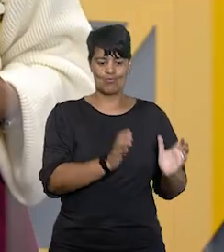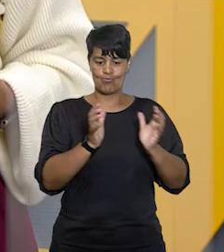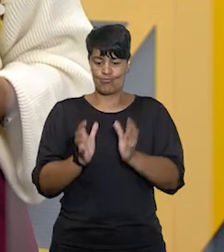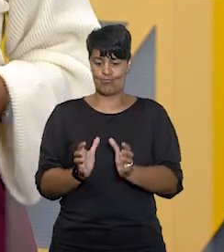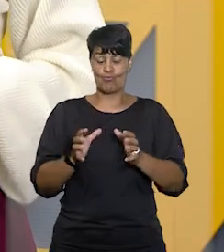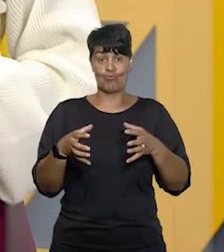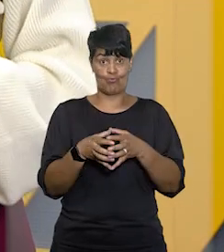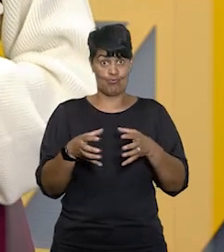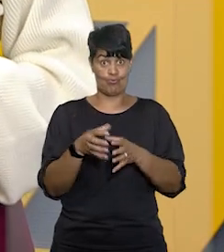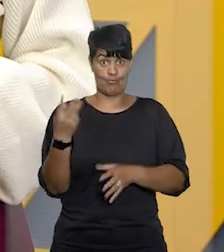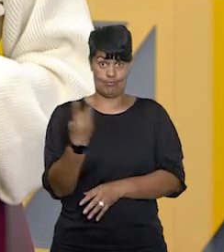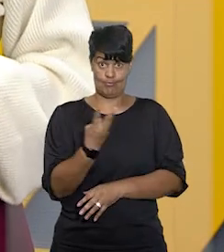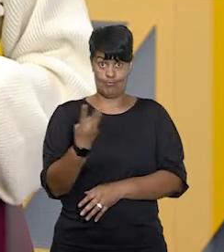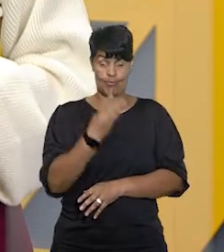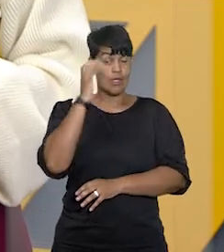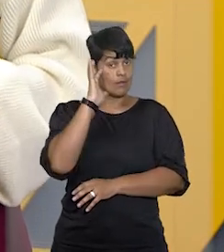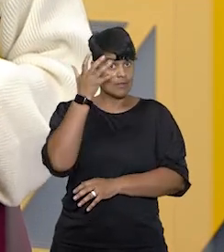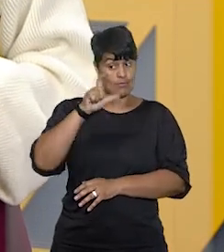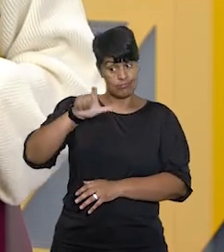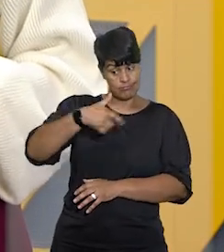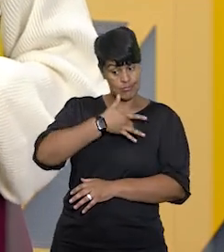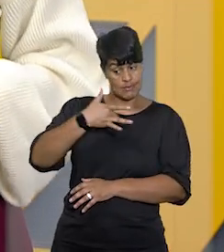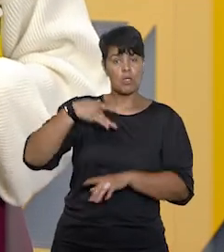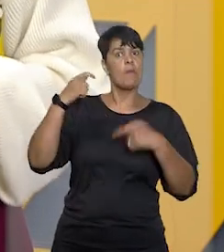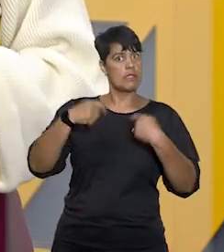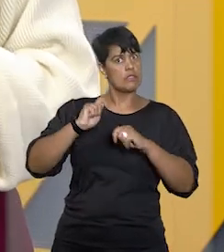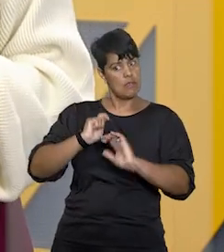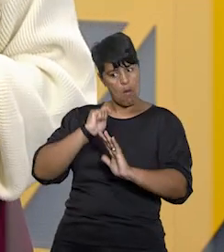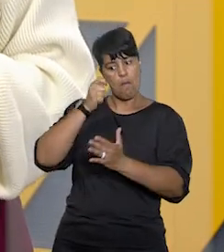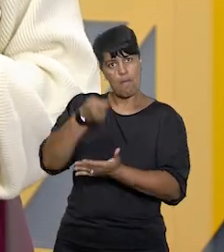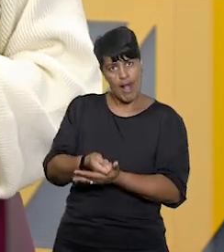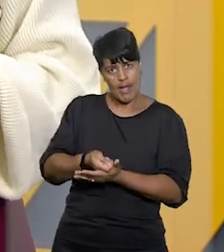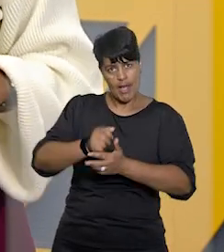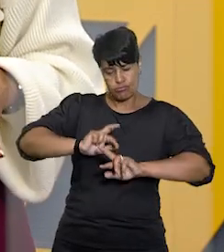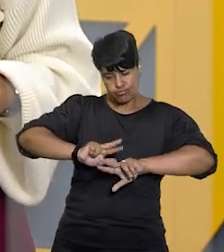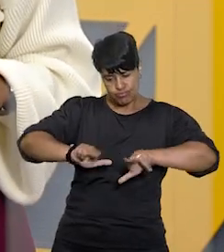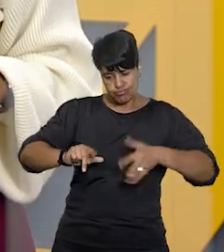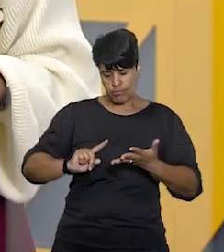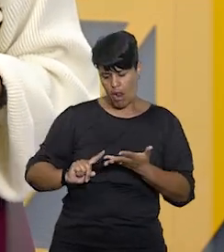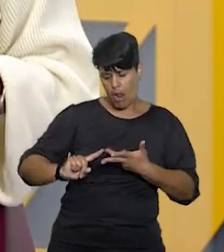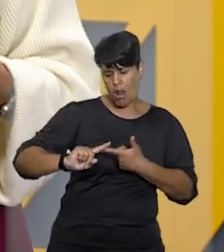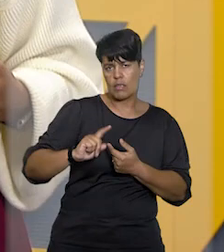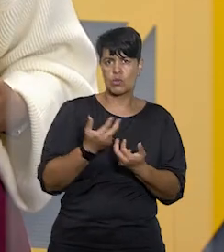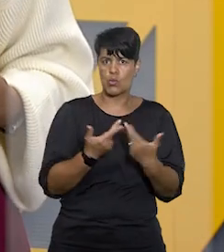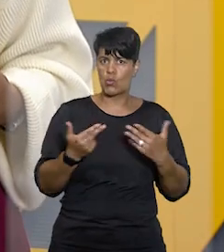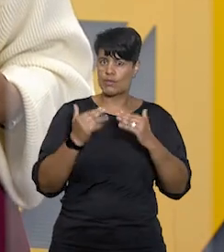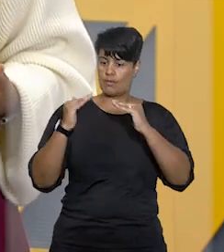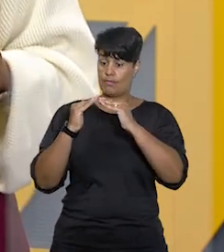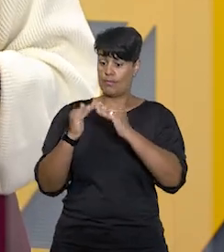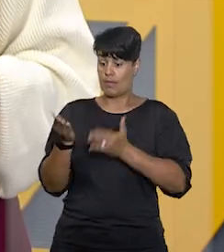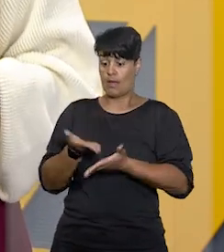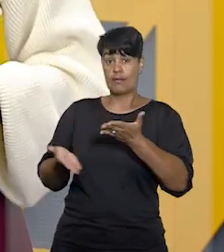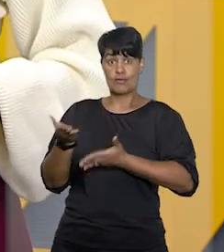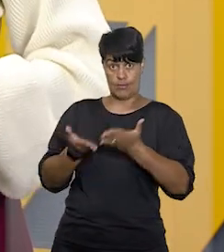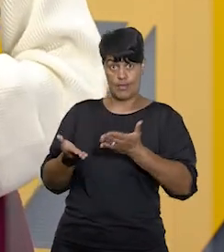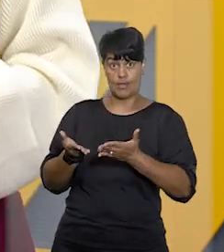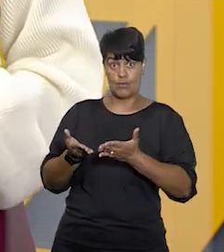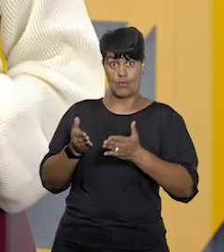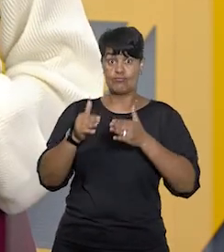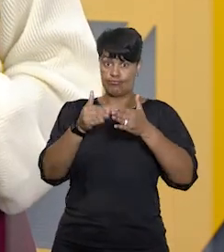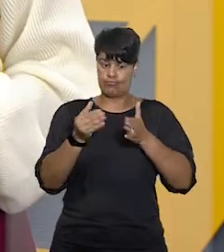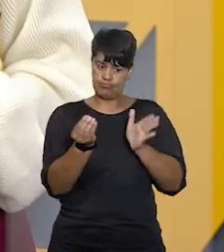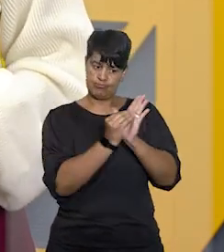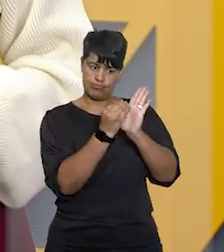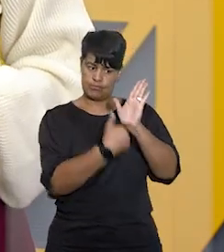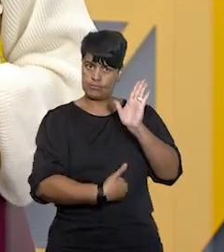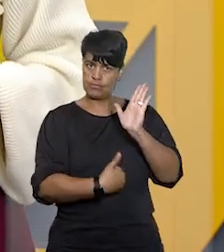terceira turma decidiu que plano de saúde deve custear os insumos indispensáveis para o home care conforme a prescrição